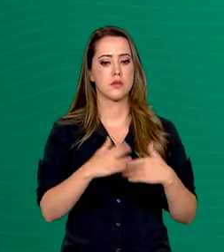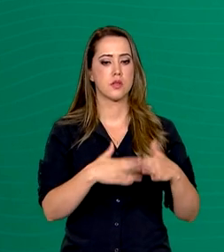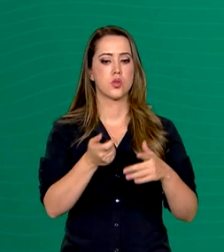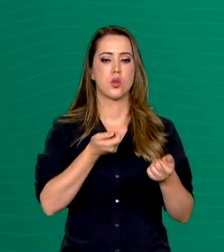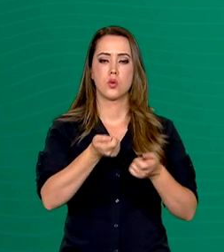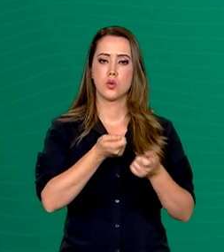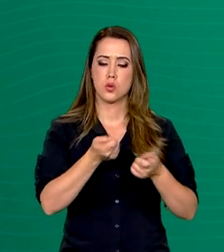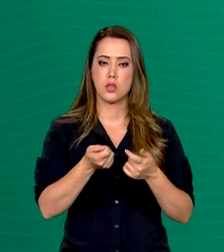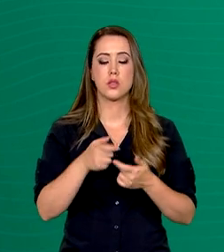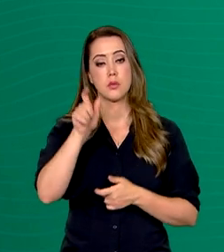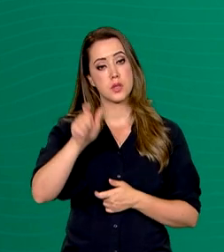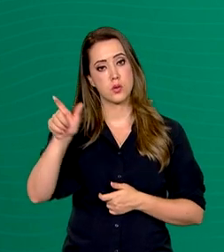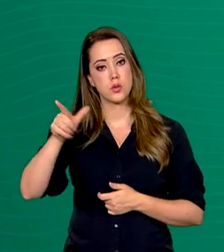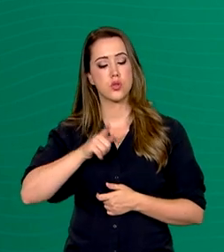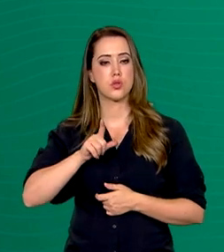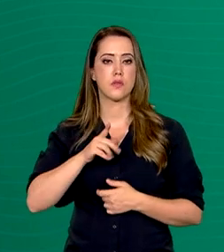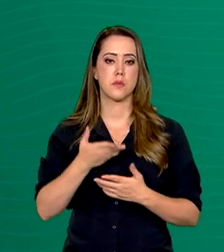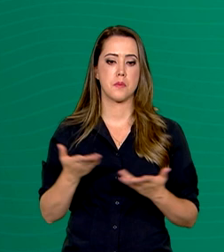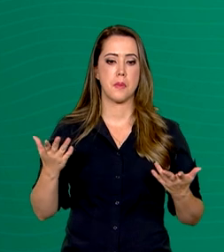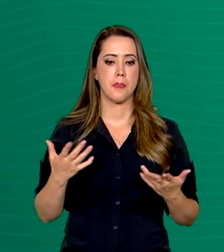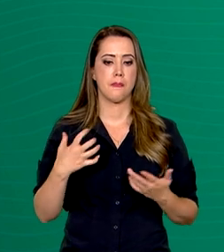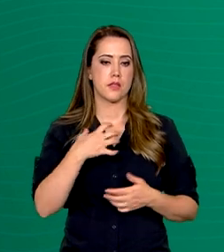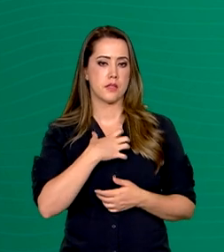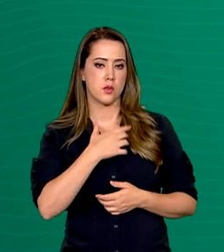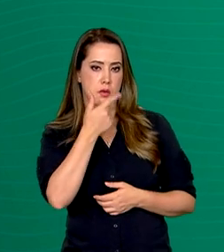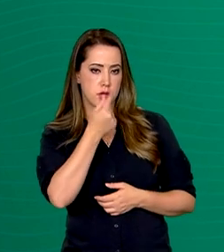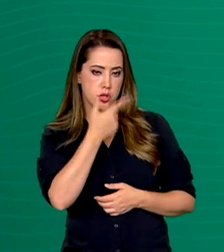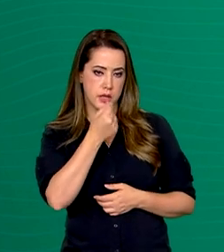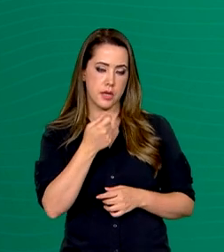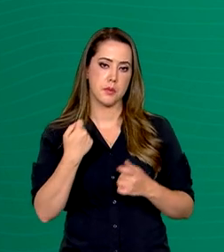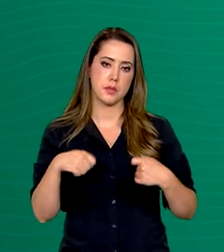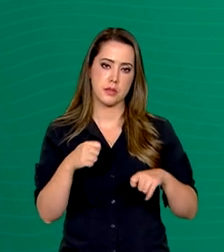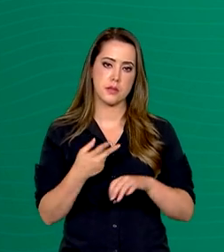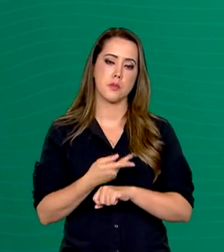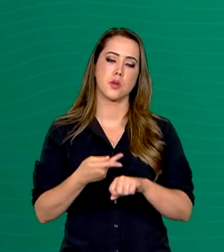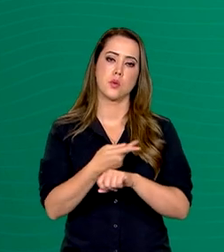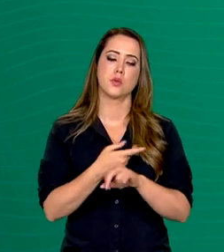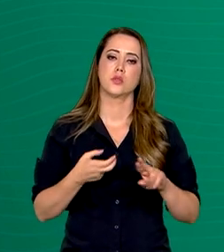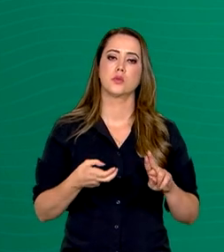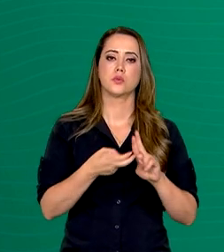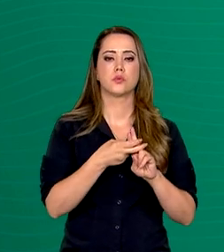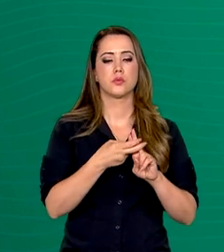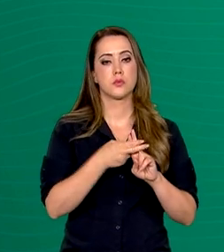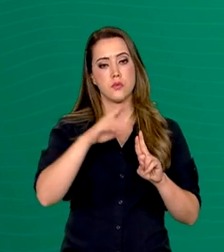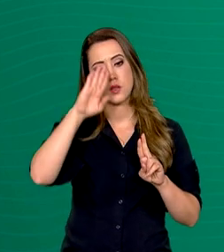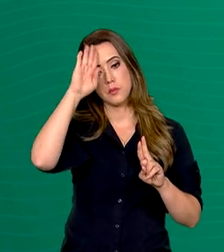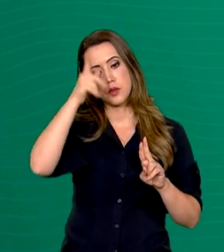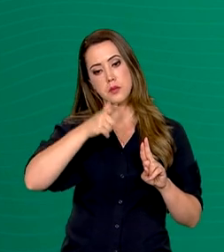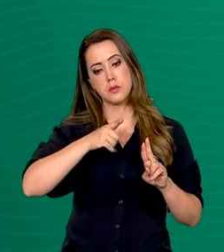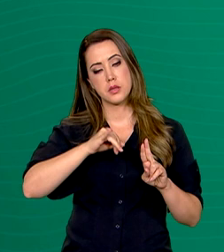monitoramento quando a pessoa tiver sintomas gripais, que ela procure o sistema de saúde, principalmente se ela tiver